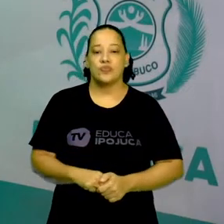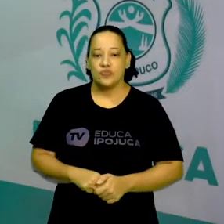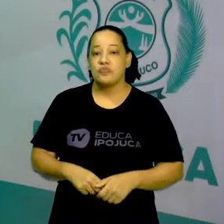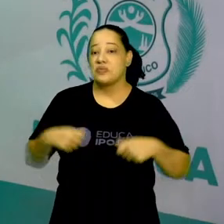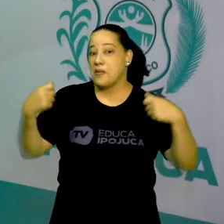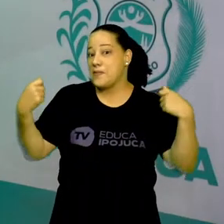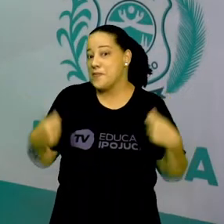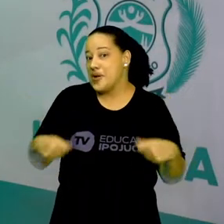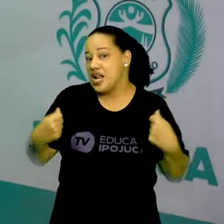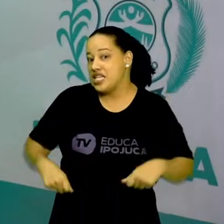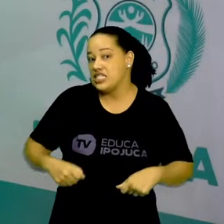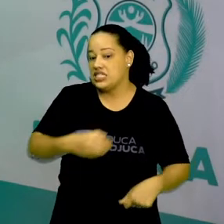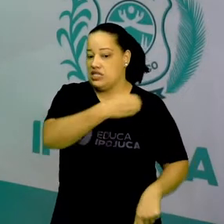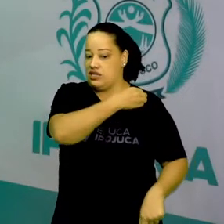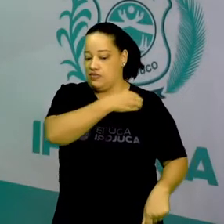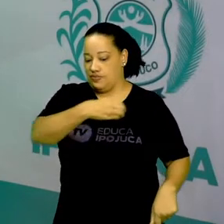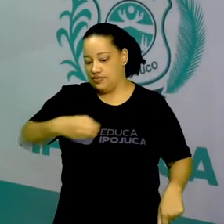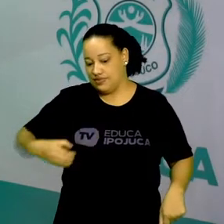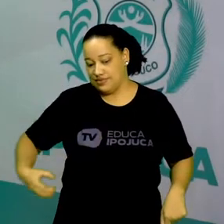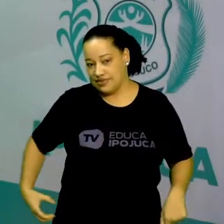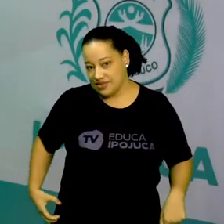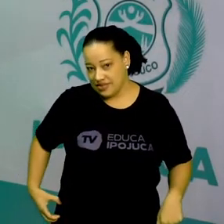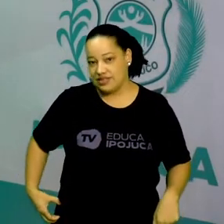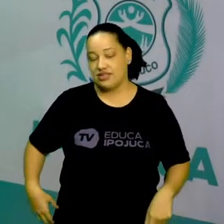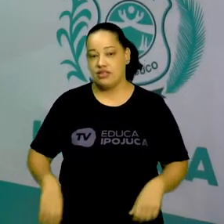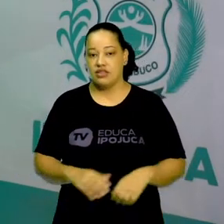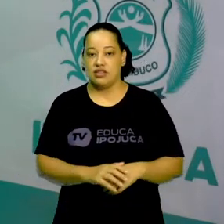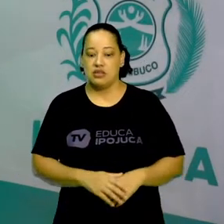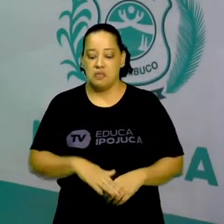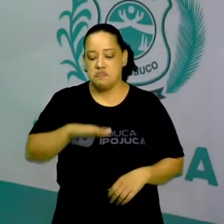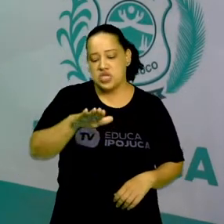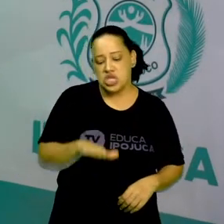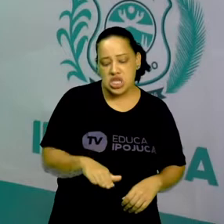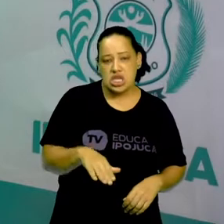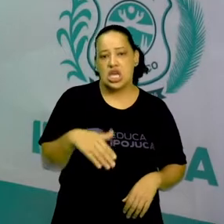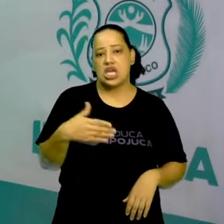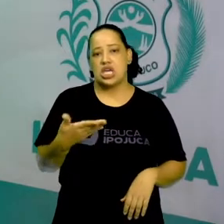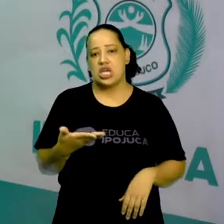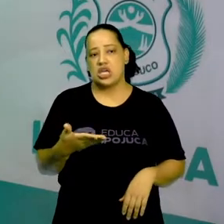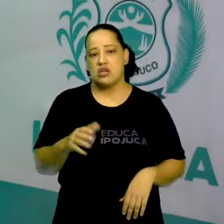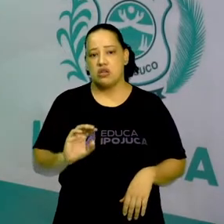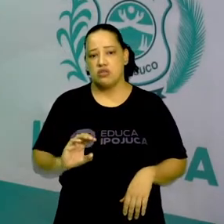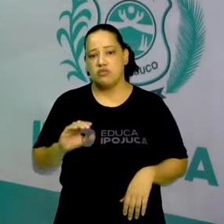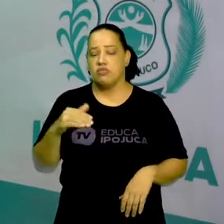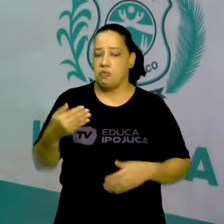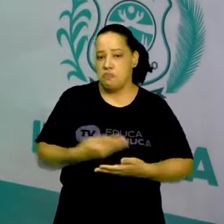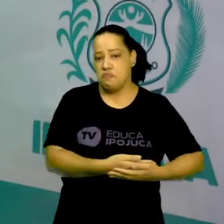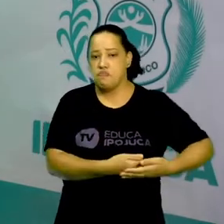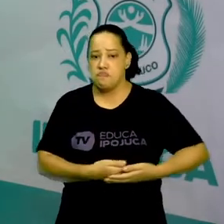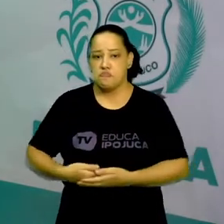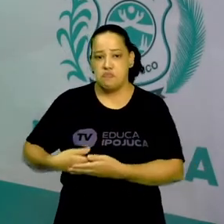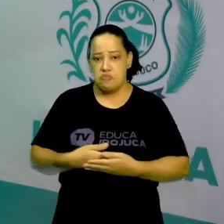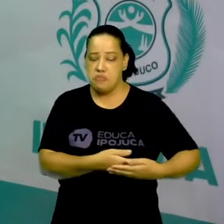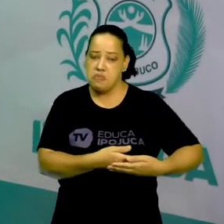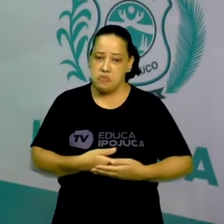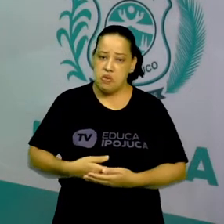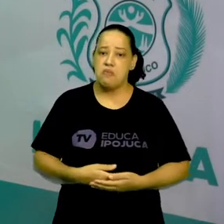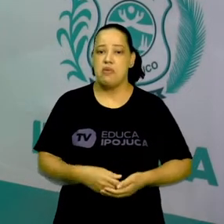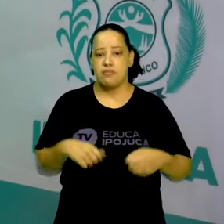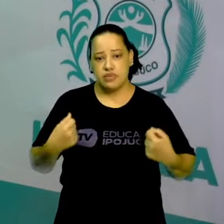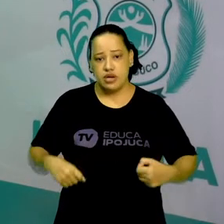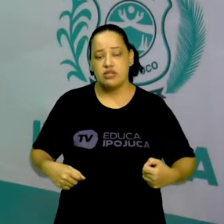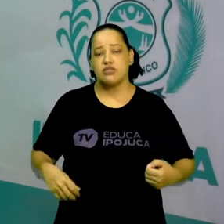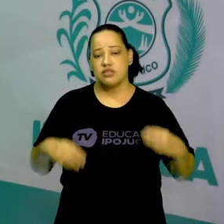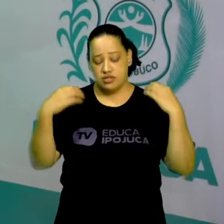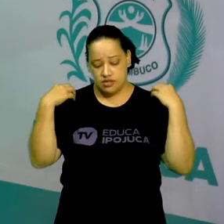cinto de segurança. Sou pequenininho, ou seja bebê, todos os